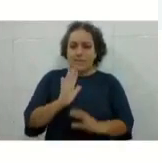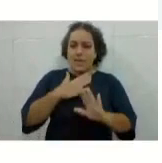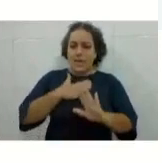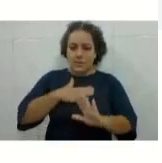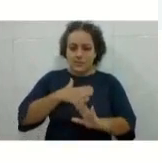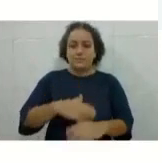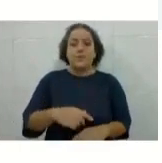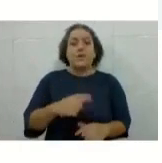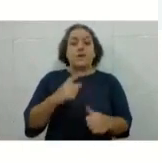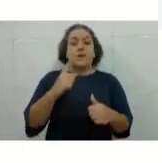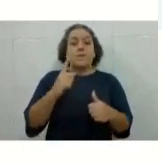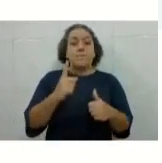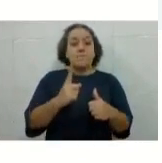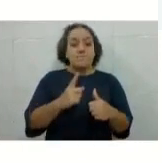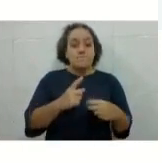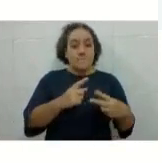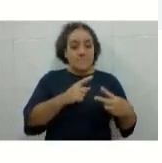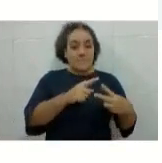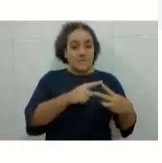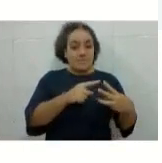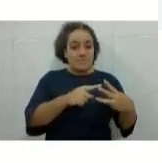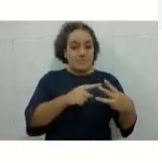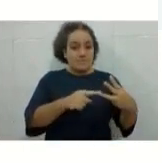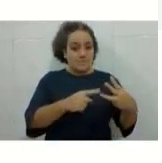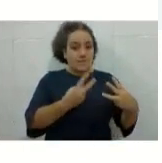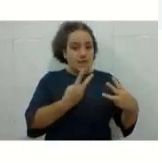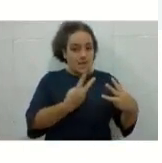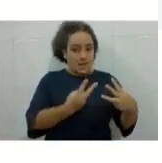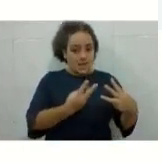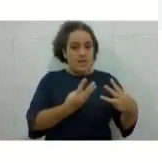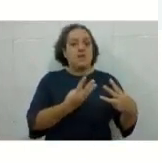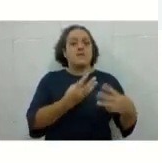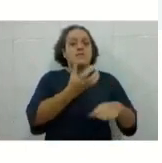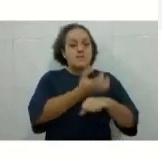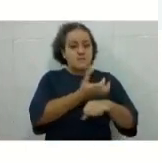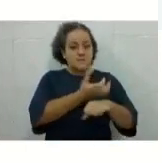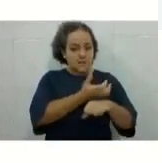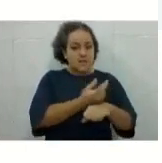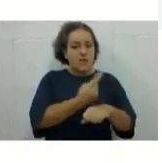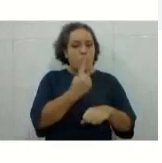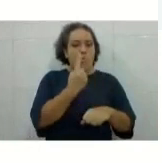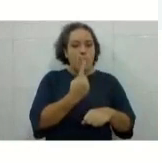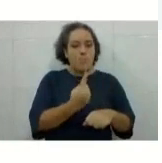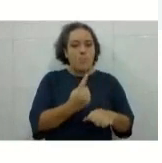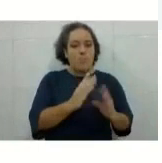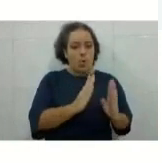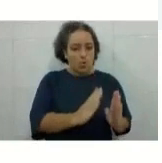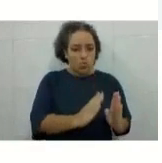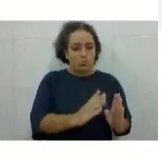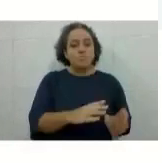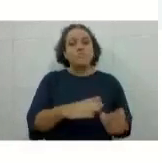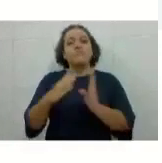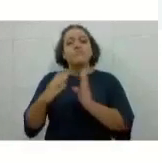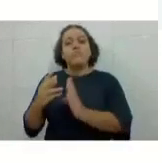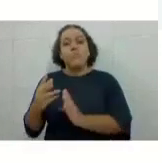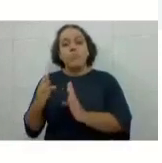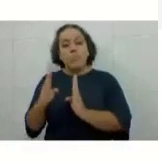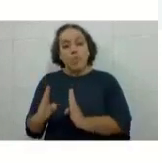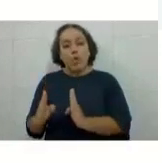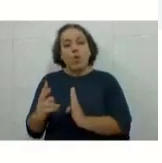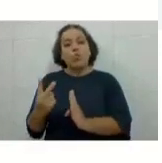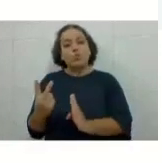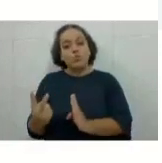disciplinas no bloco um e as três últimas disciplinas no bloco dois. Cada bloco dura, em média,